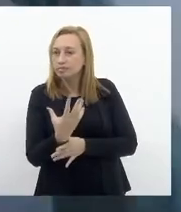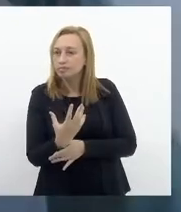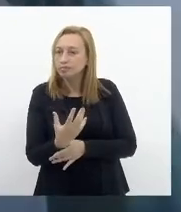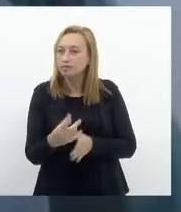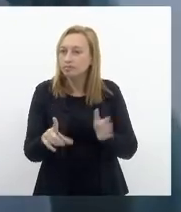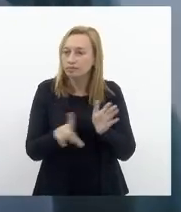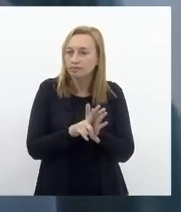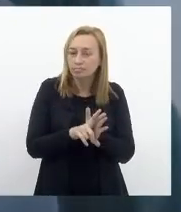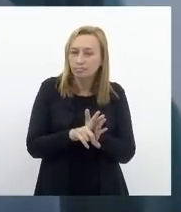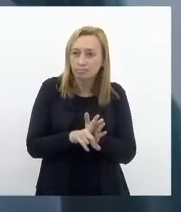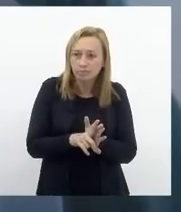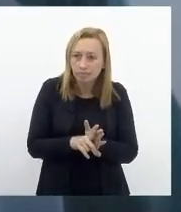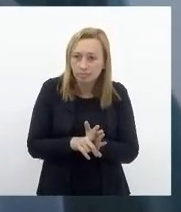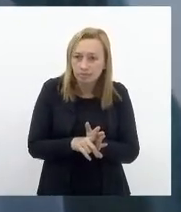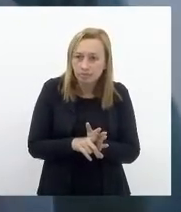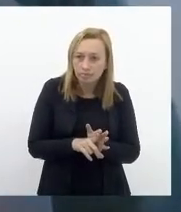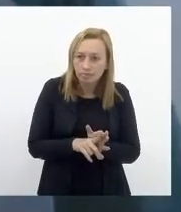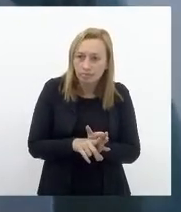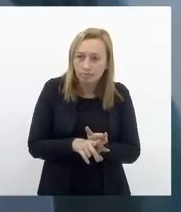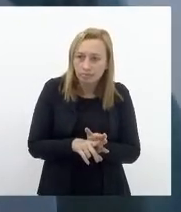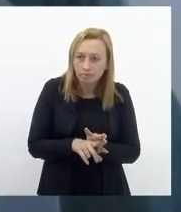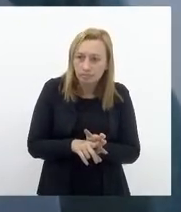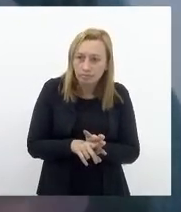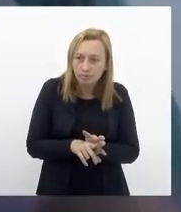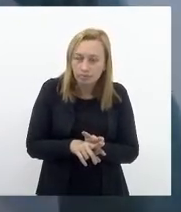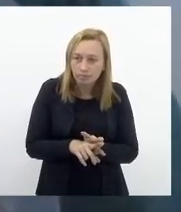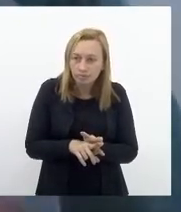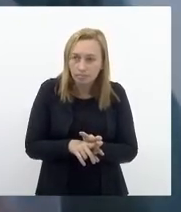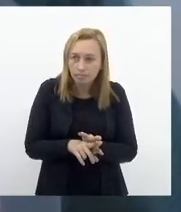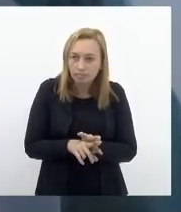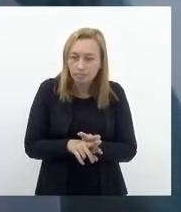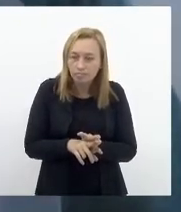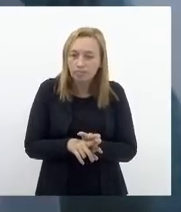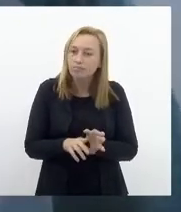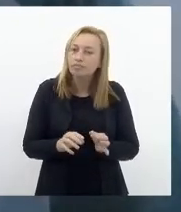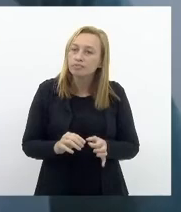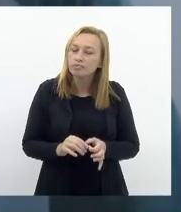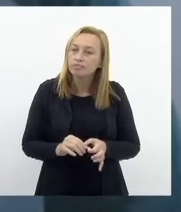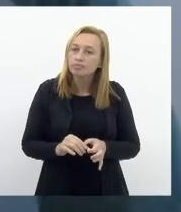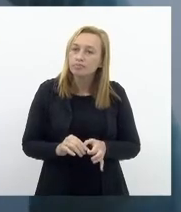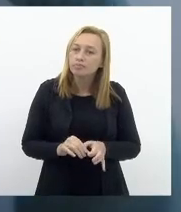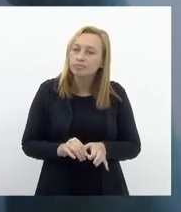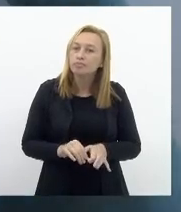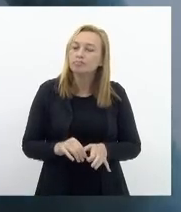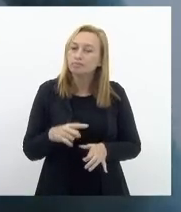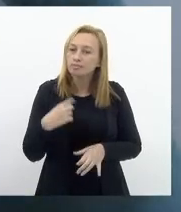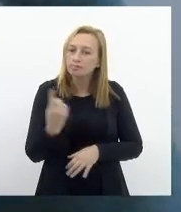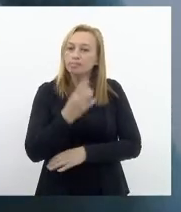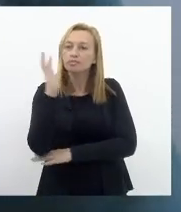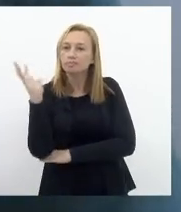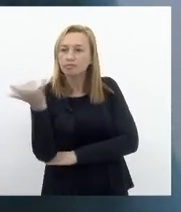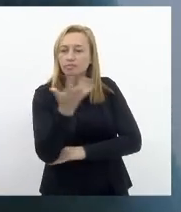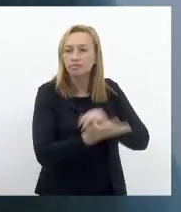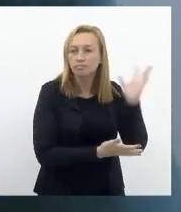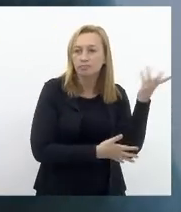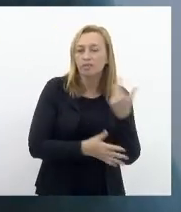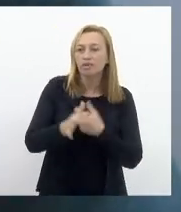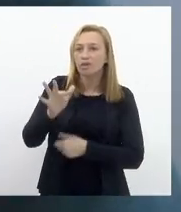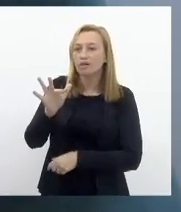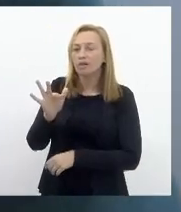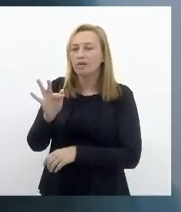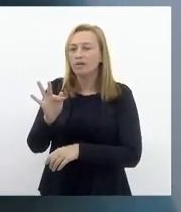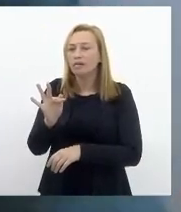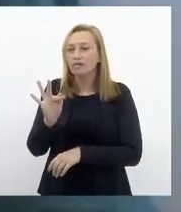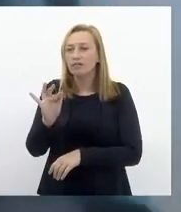para controlar os ferrovelhos, que era um elo da cadeia da ladroagem. E nós, ambientalistas, queremos que o ferrovelho seja um elo da